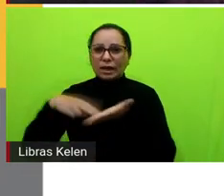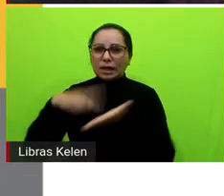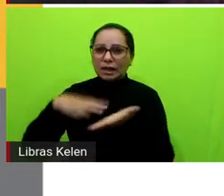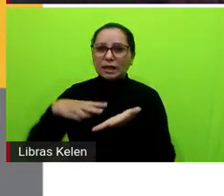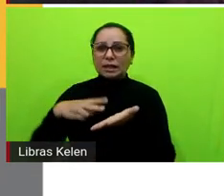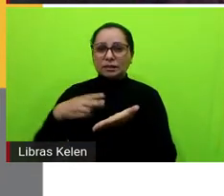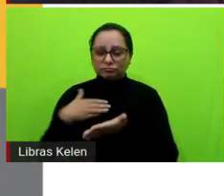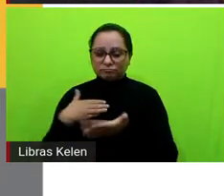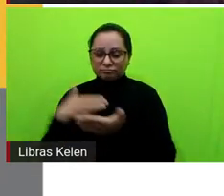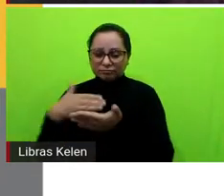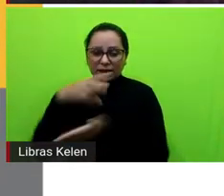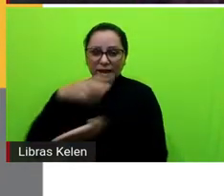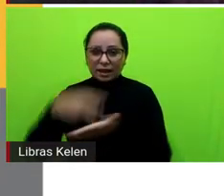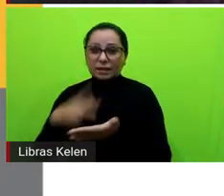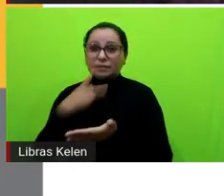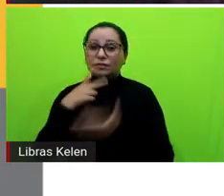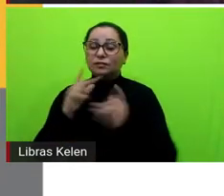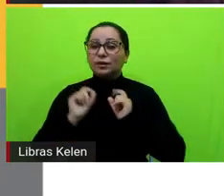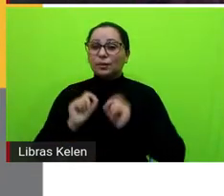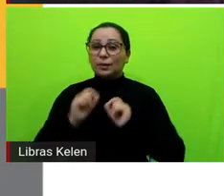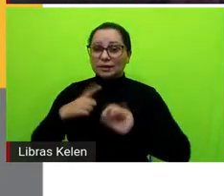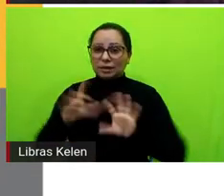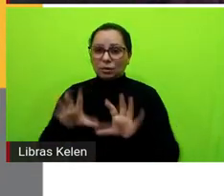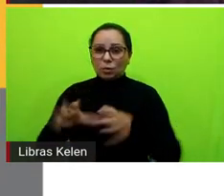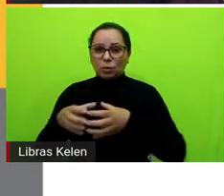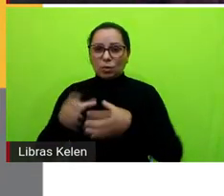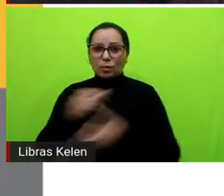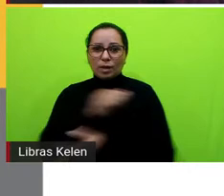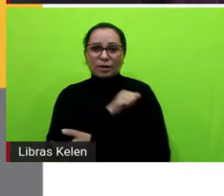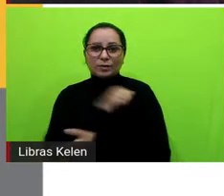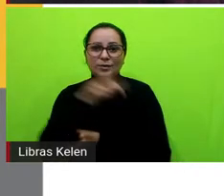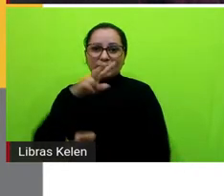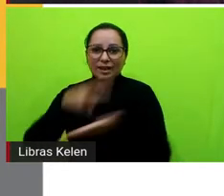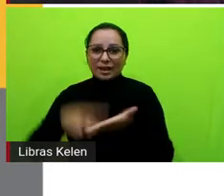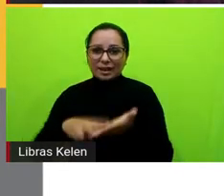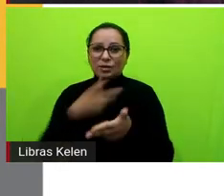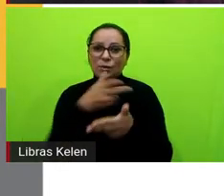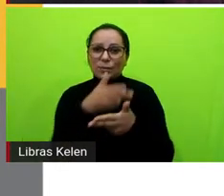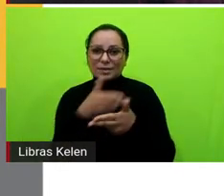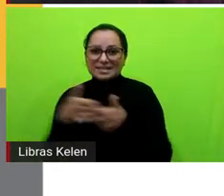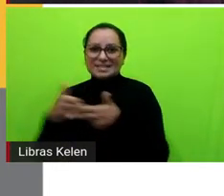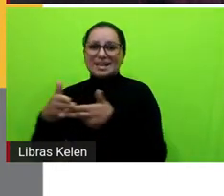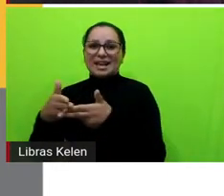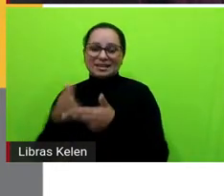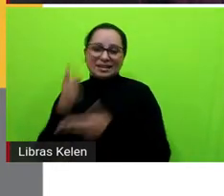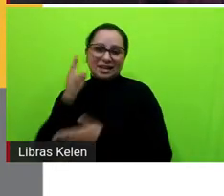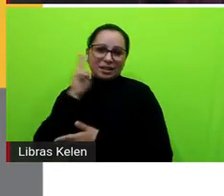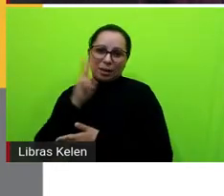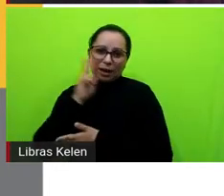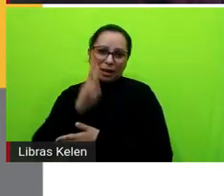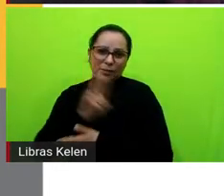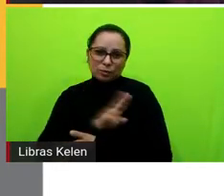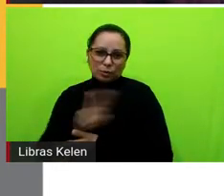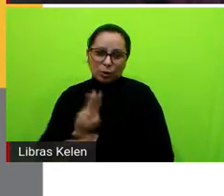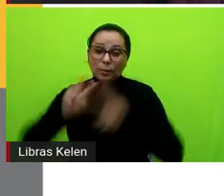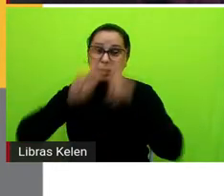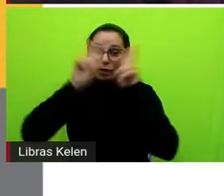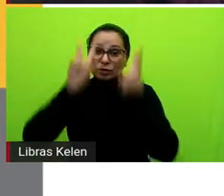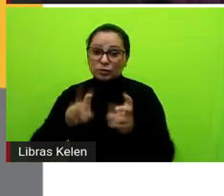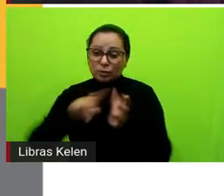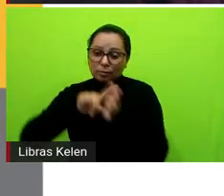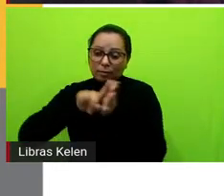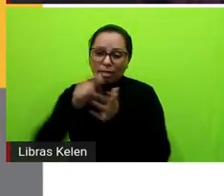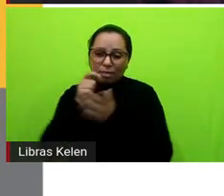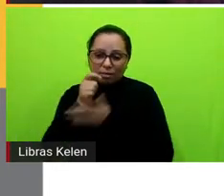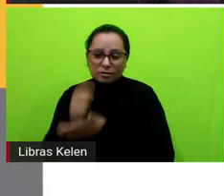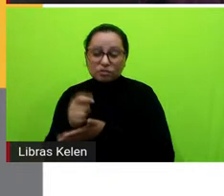né que ela destaca que tem um grupo de alunos que está lendo uma série não lembro agora o nome que é sobre detetives eles